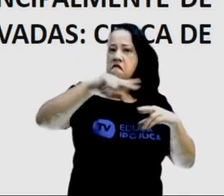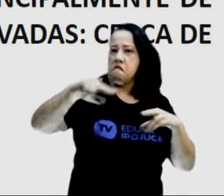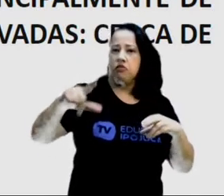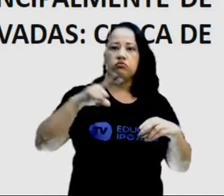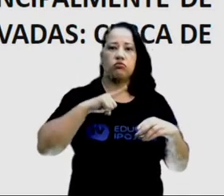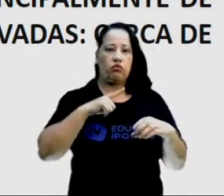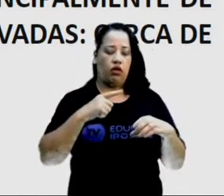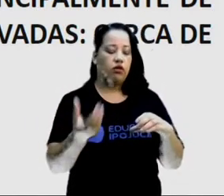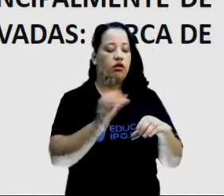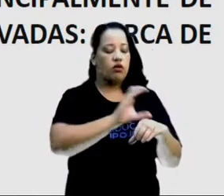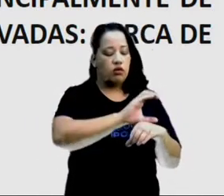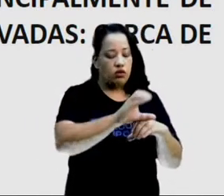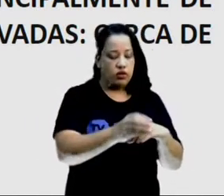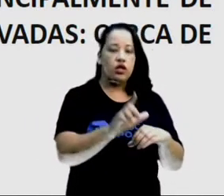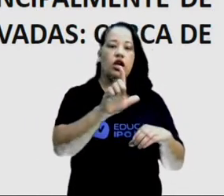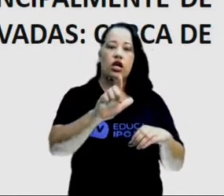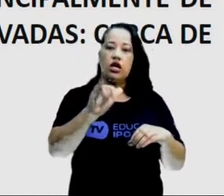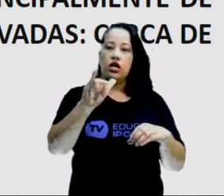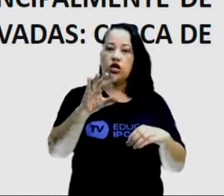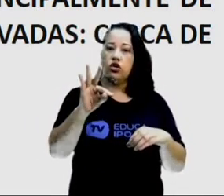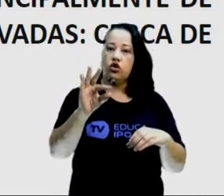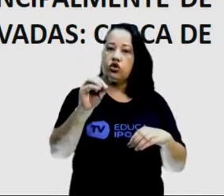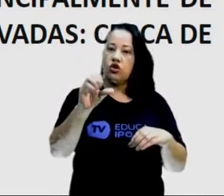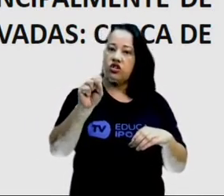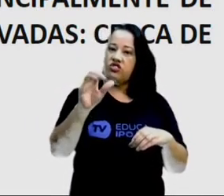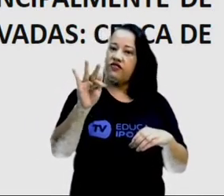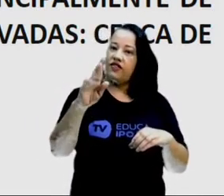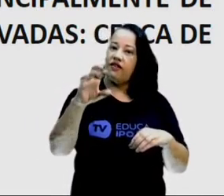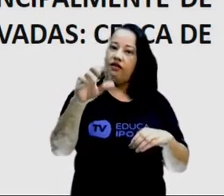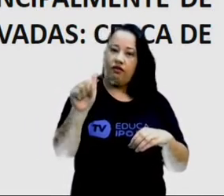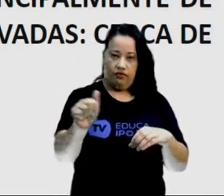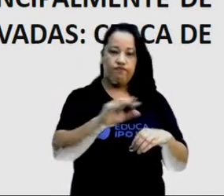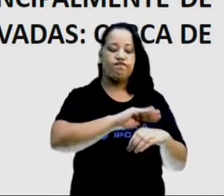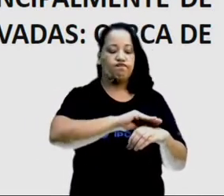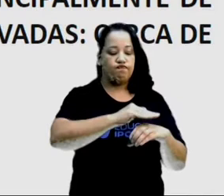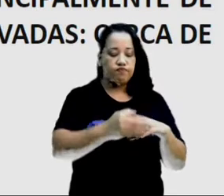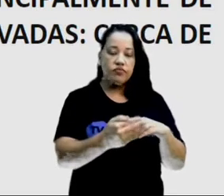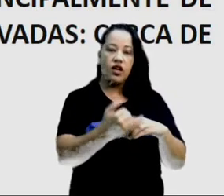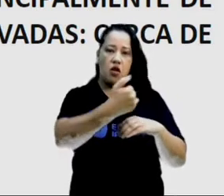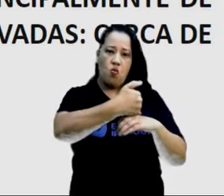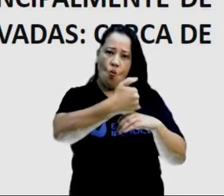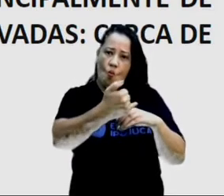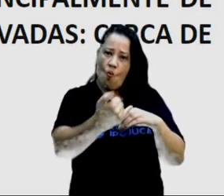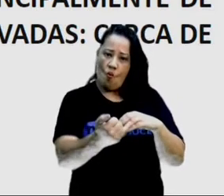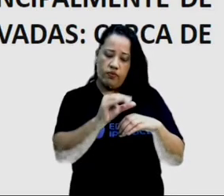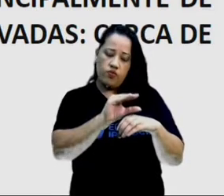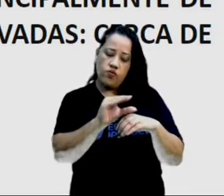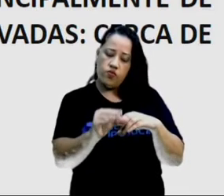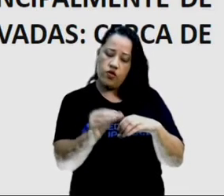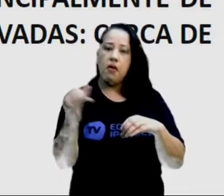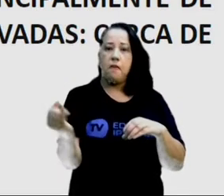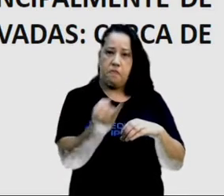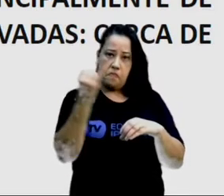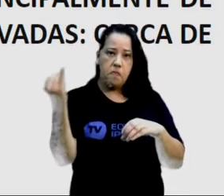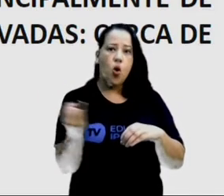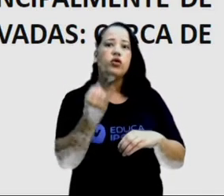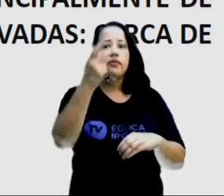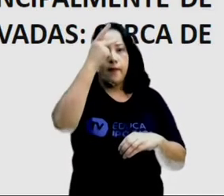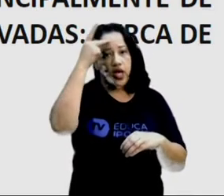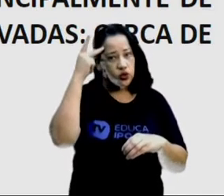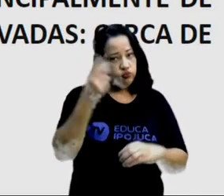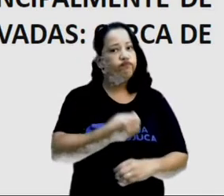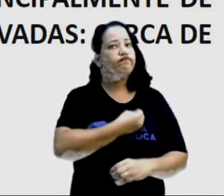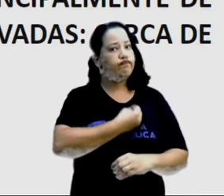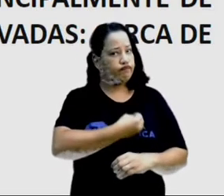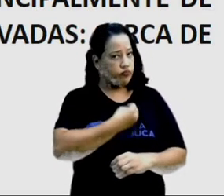também chamada de litosfera. Trata-se da camada mais fina e mais importante para os seres vivos,